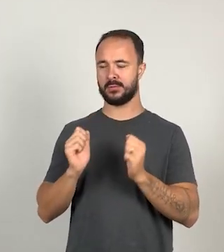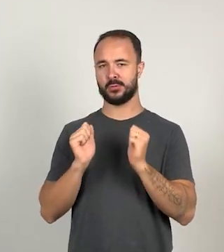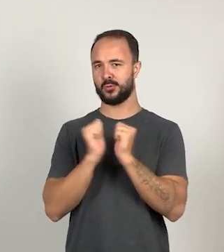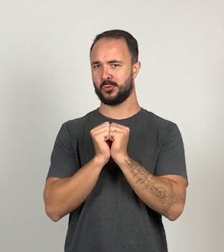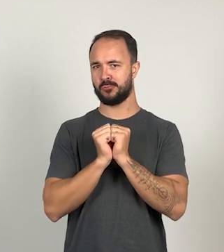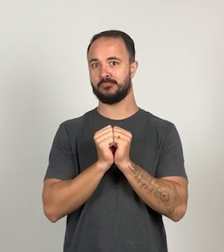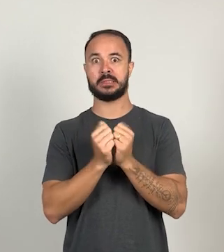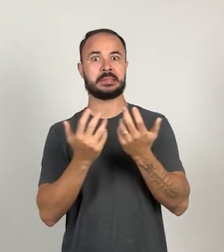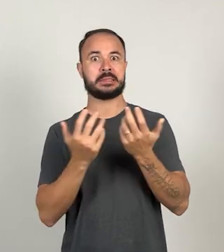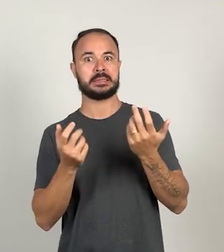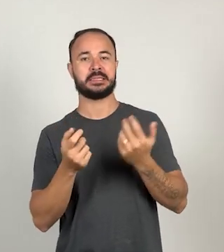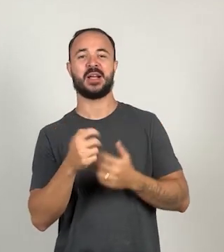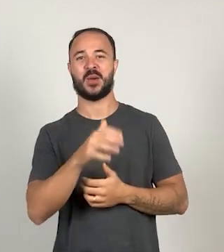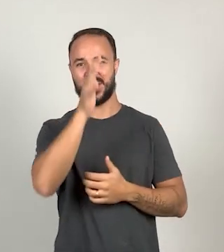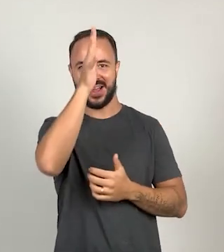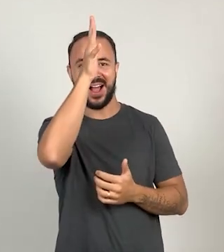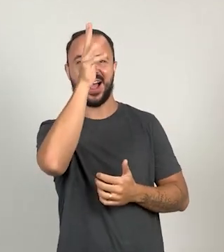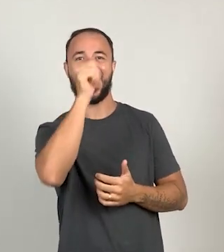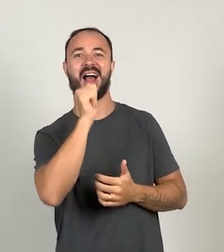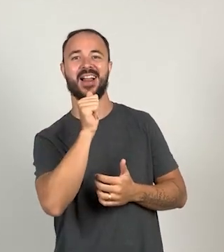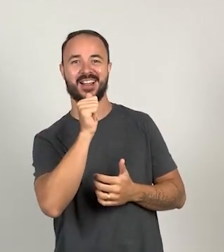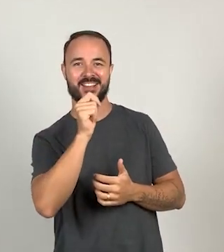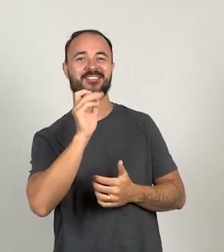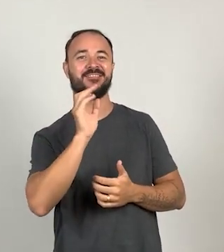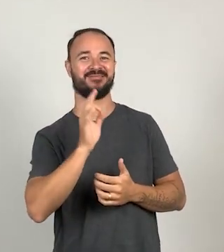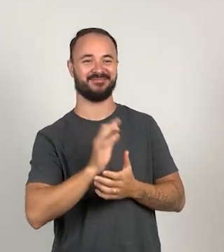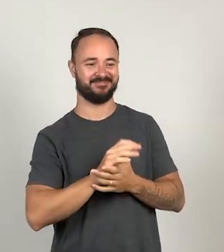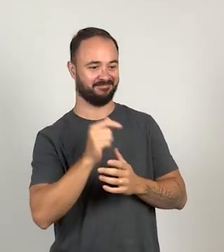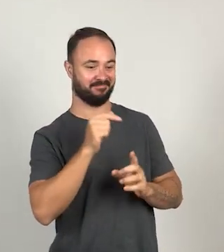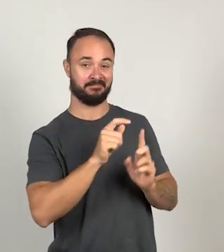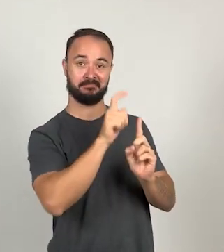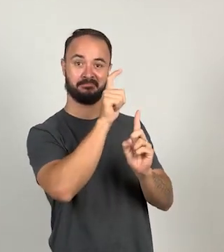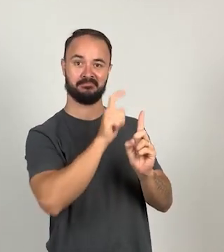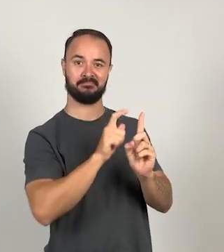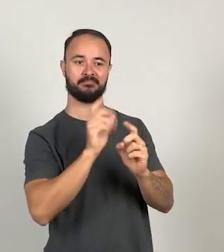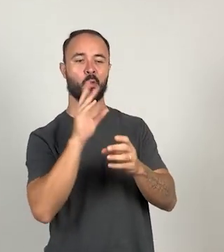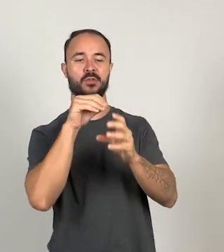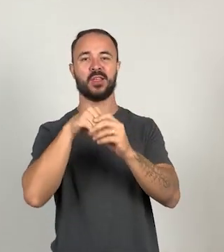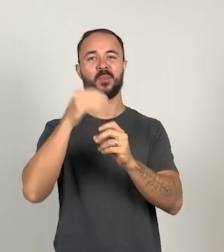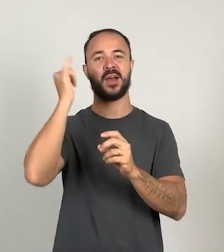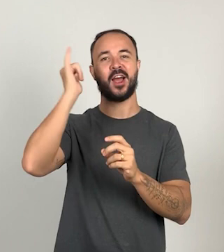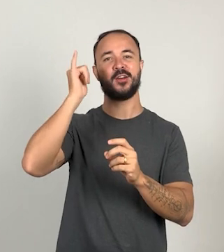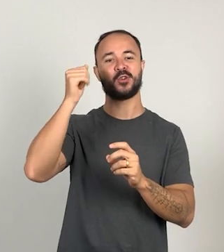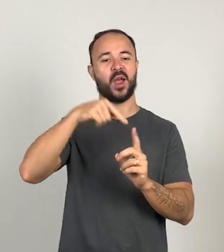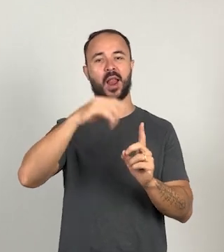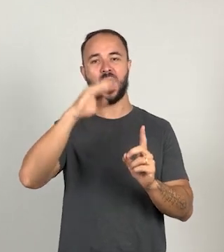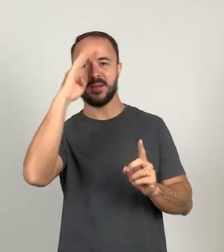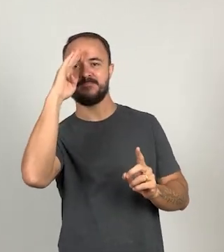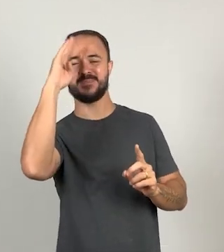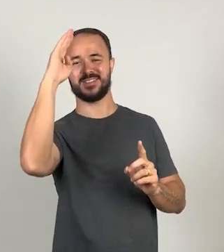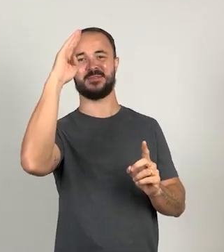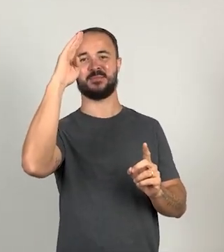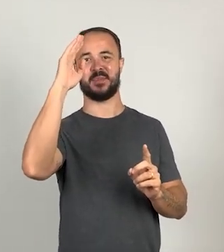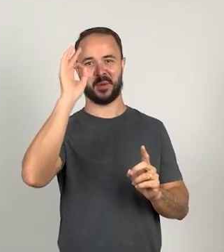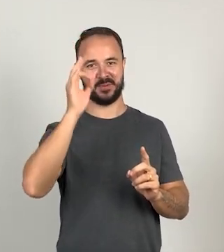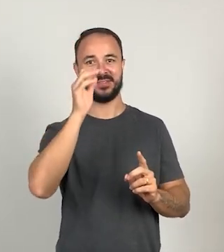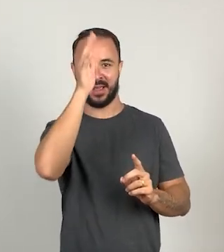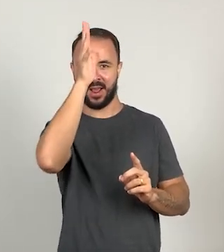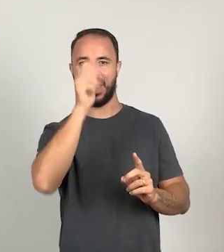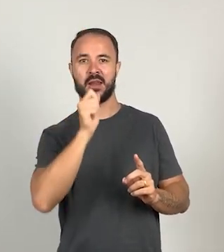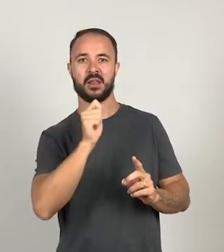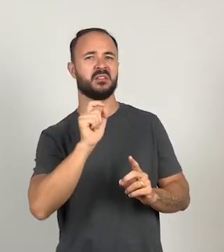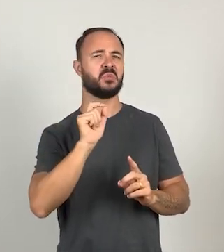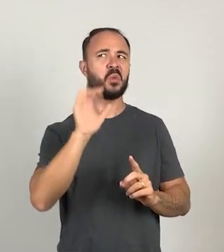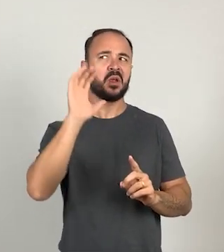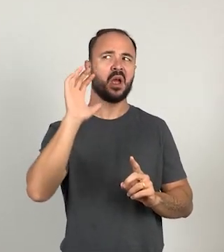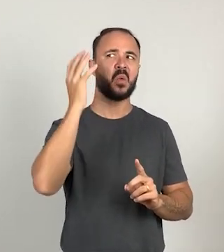Uma galinha! A personagem principal da nossa história de hoje é ela, Dona Galinha. Será o que